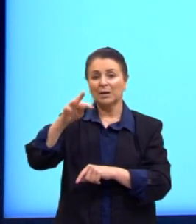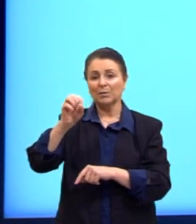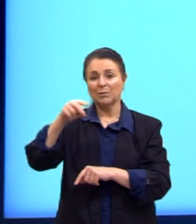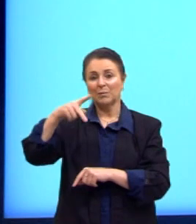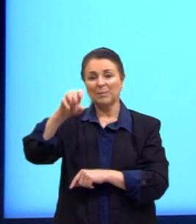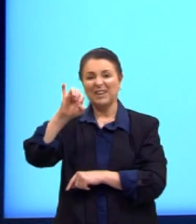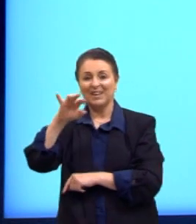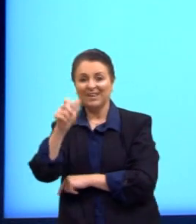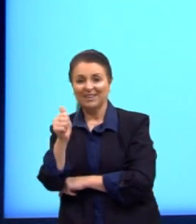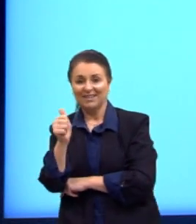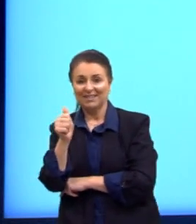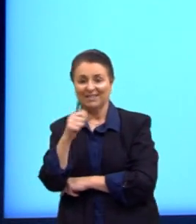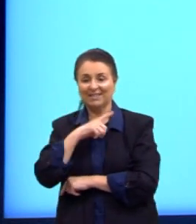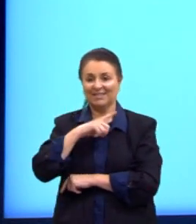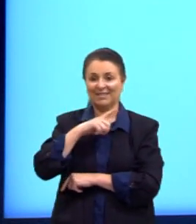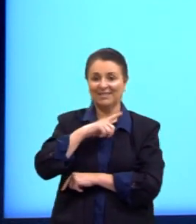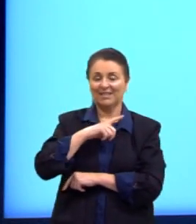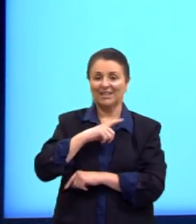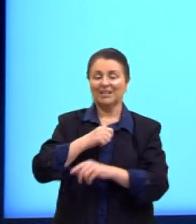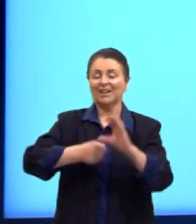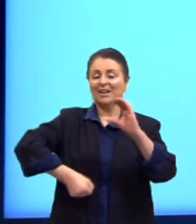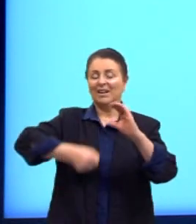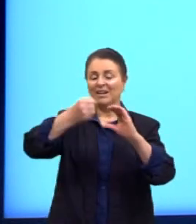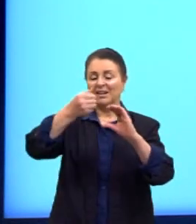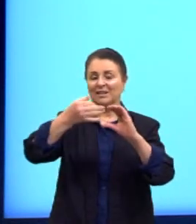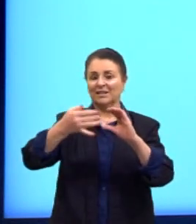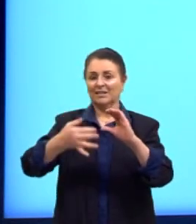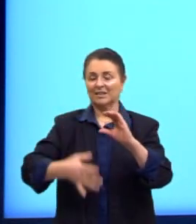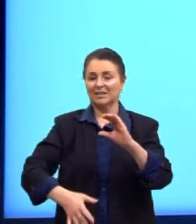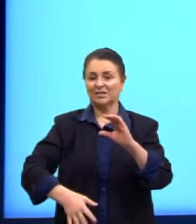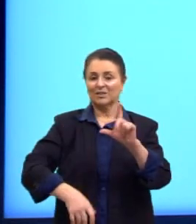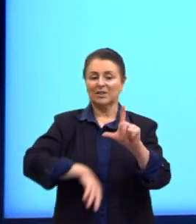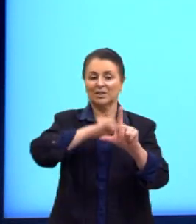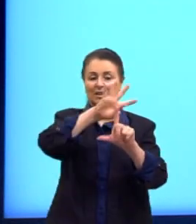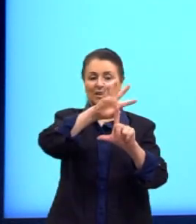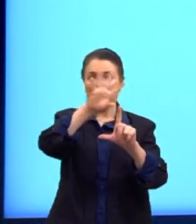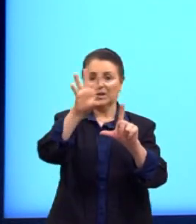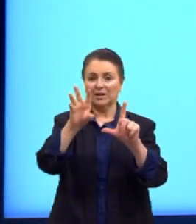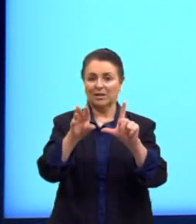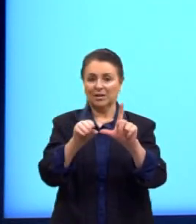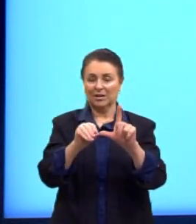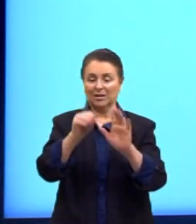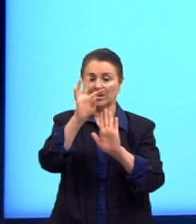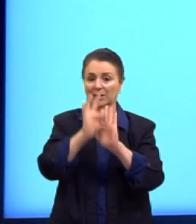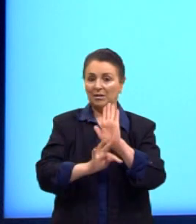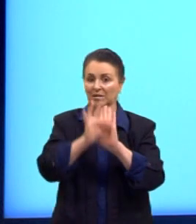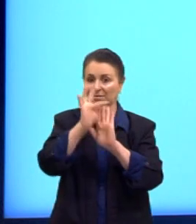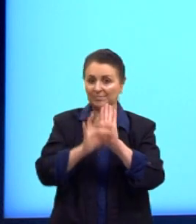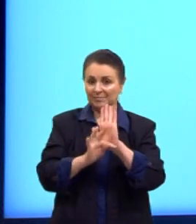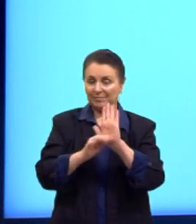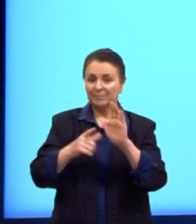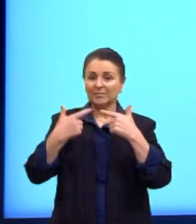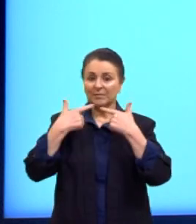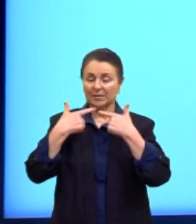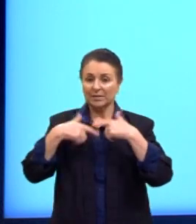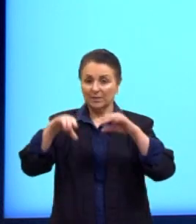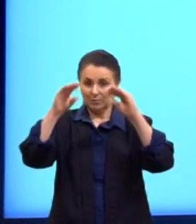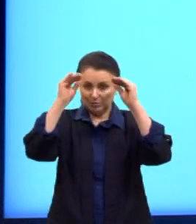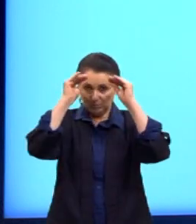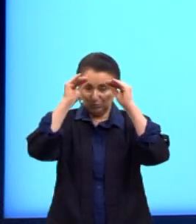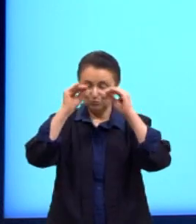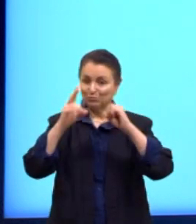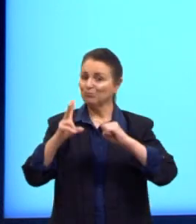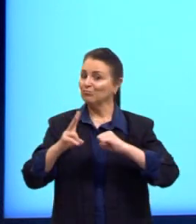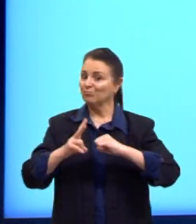características que vão formar um cartoon. Ele é um gênero textual constituído de linguagem não verbal.